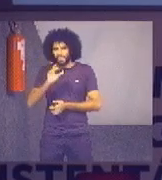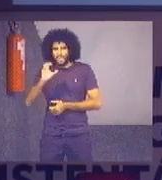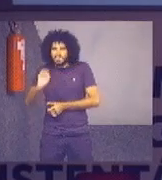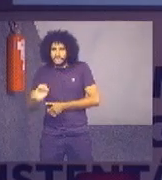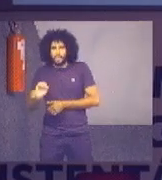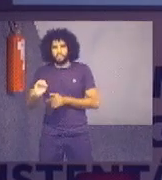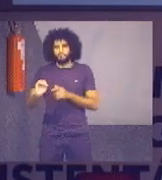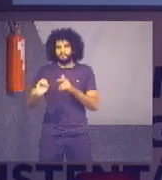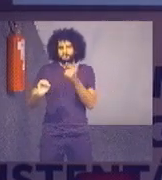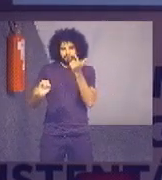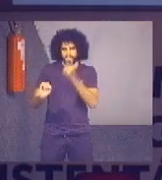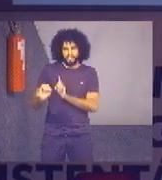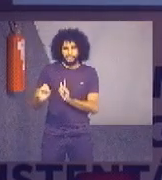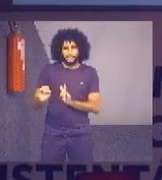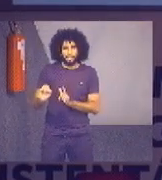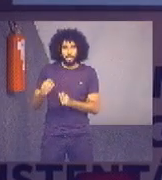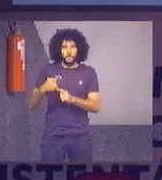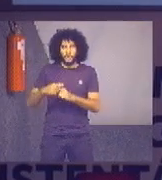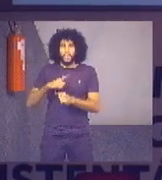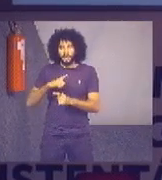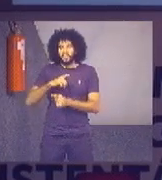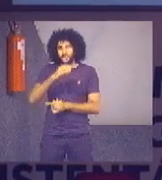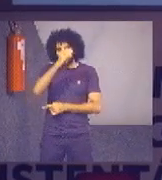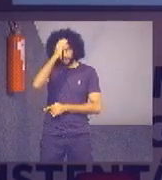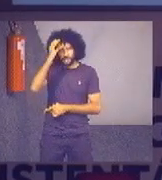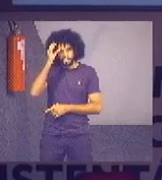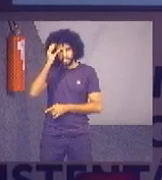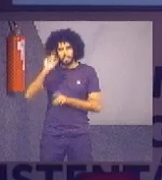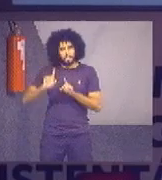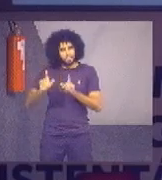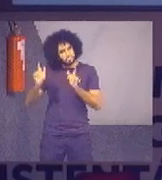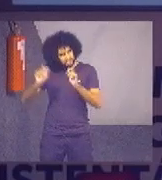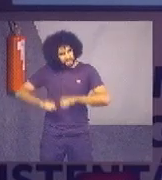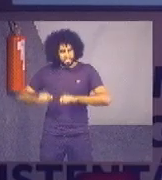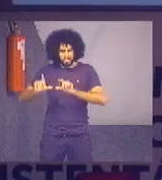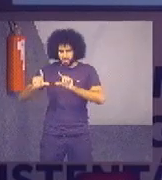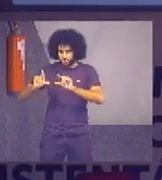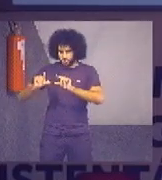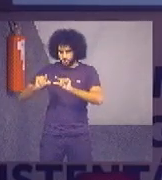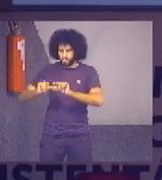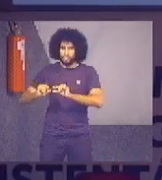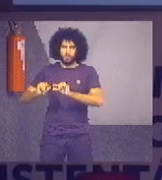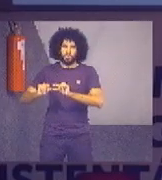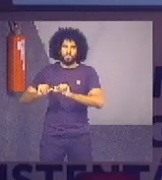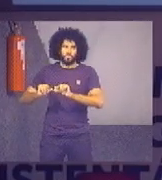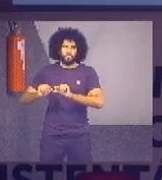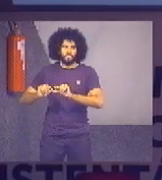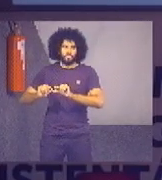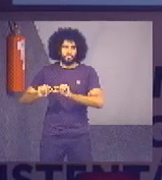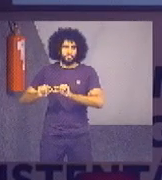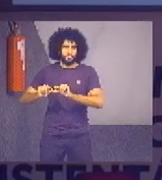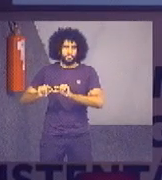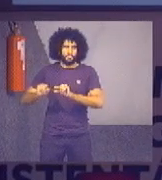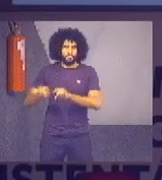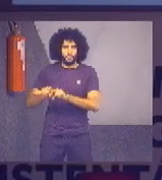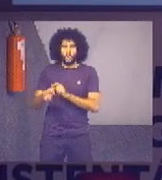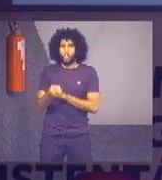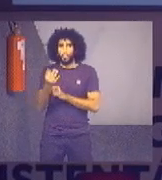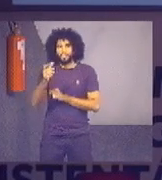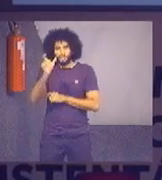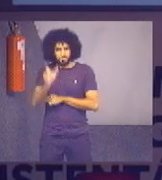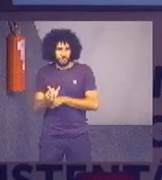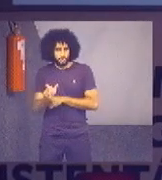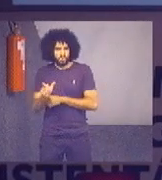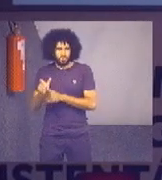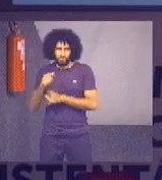justamente tem essa questão do atendimento, mas ele pode ser reduzido e a quantidade de pessoas dá uma ideia do tamanho